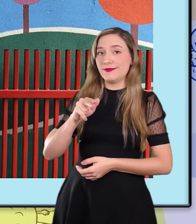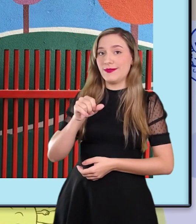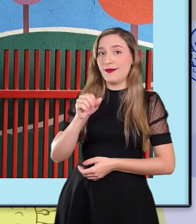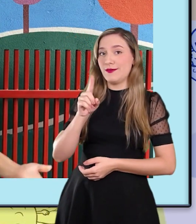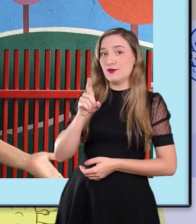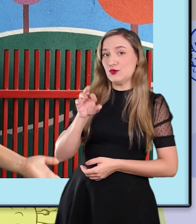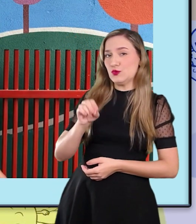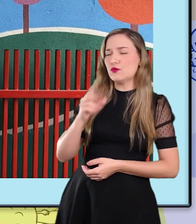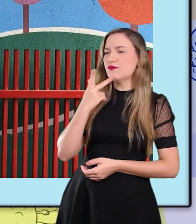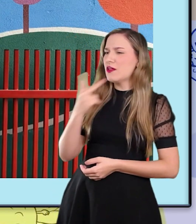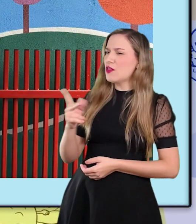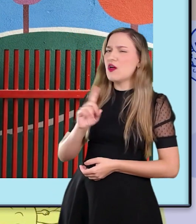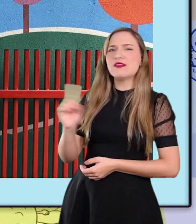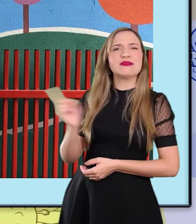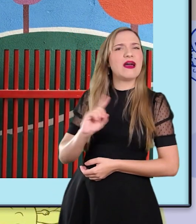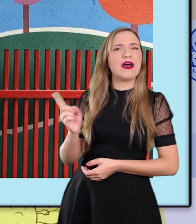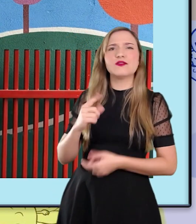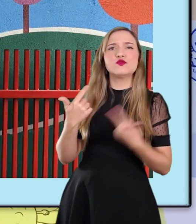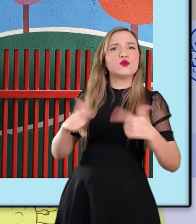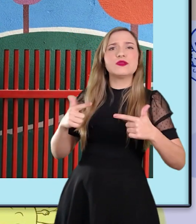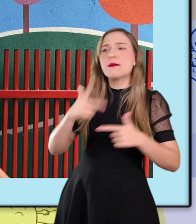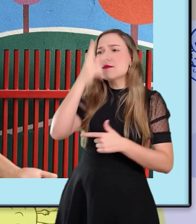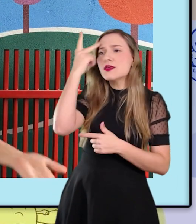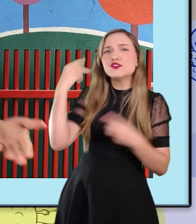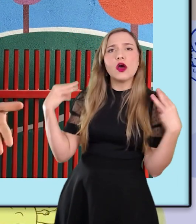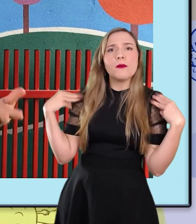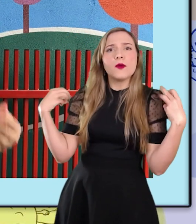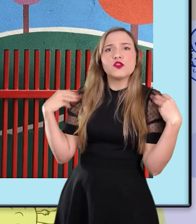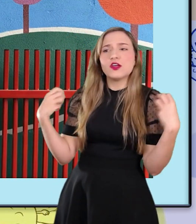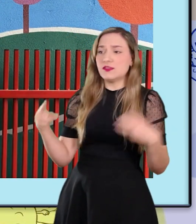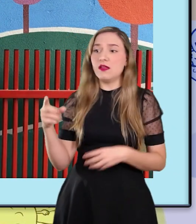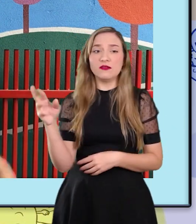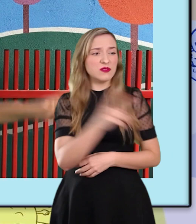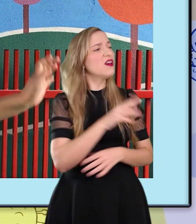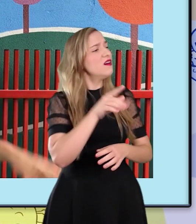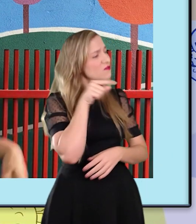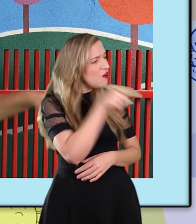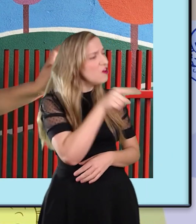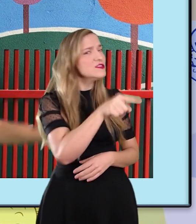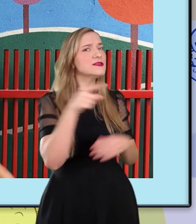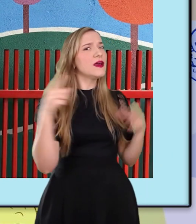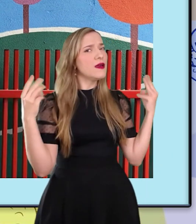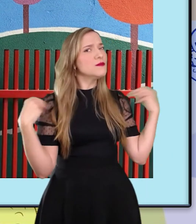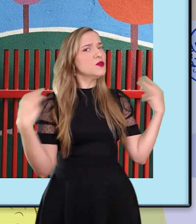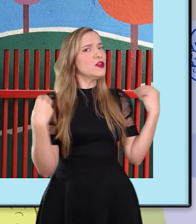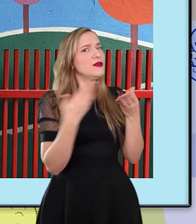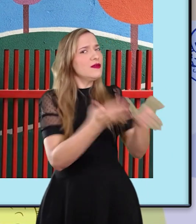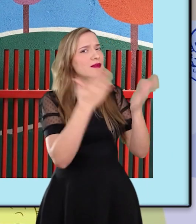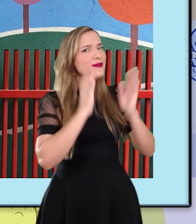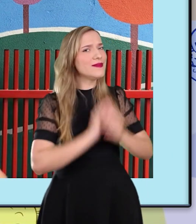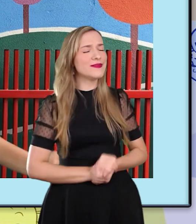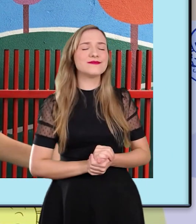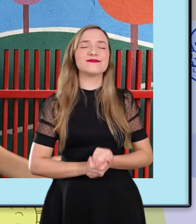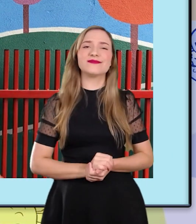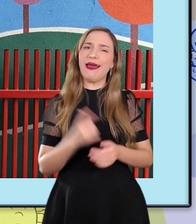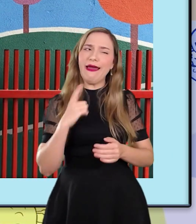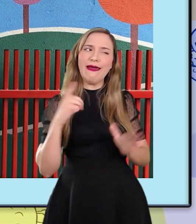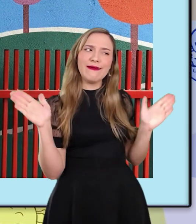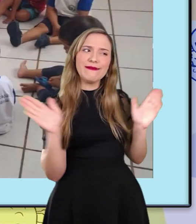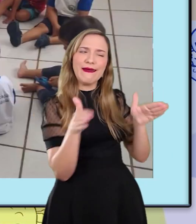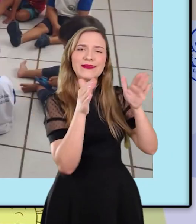falou. Não tem piloto. Você é o piloto, Bernardo. Você está com asas. Então,